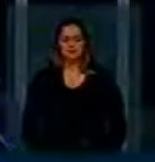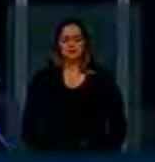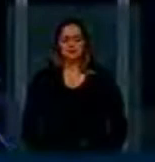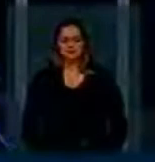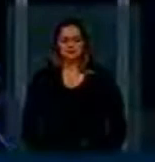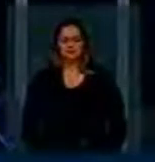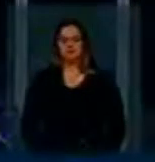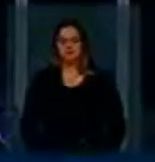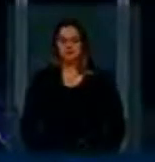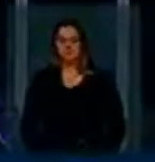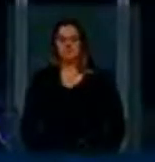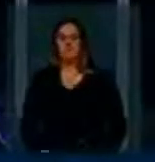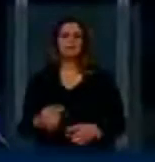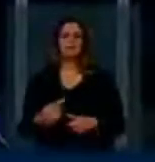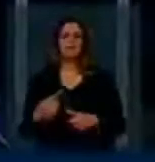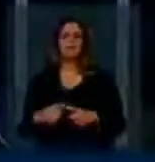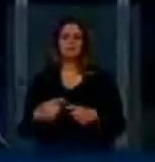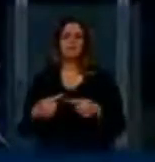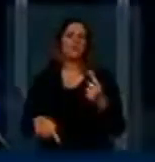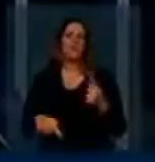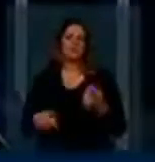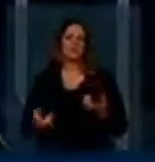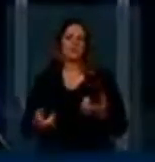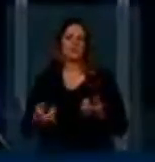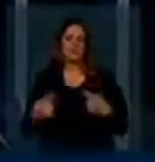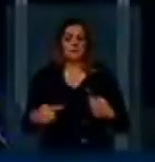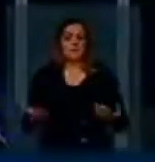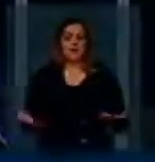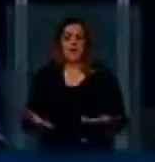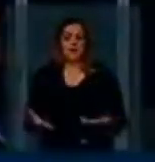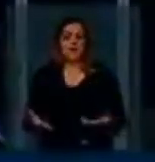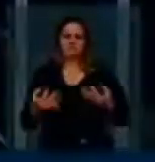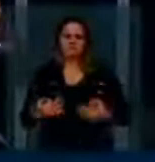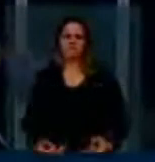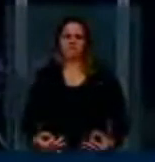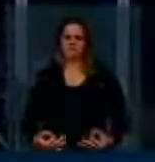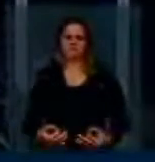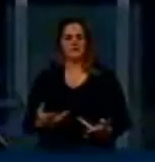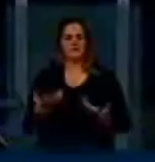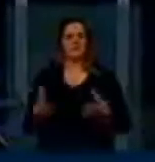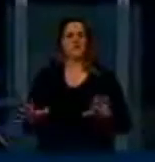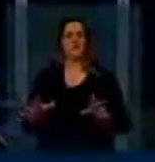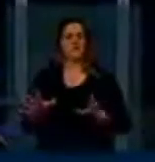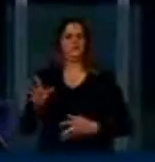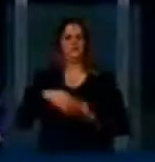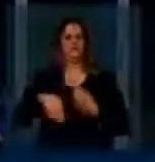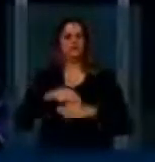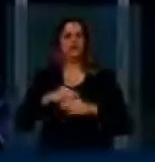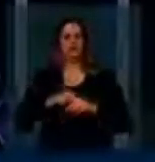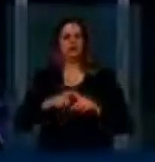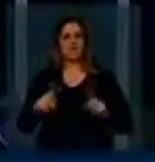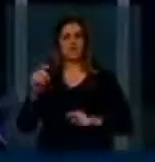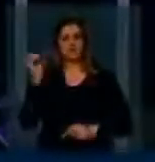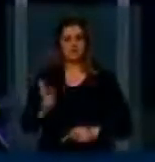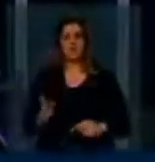e deslealdade com o debate que eu tenho feito abertamente. Então, não vou trazer esse debate para cá. mas esse é um debate que o Brasil precisa fazer. Não será